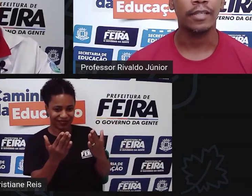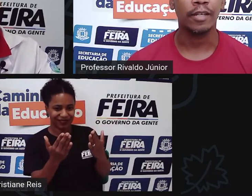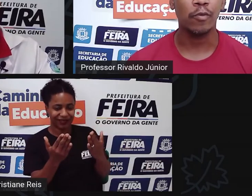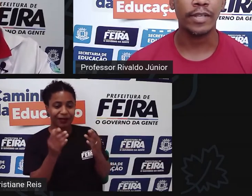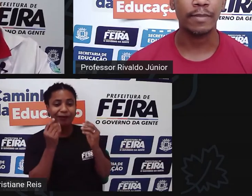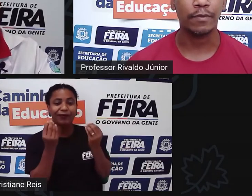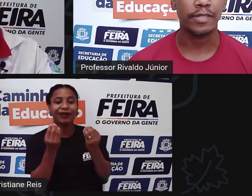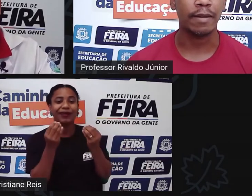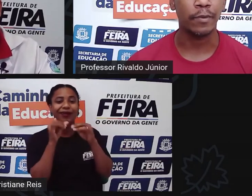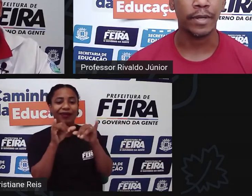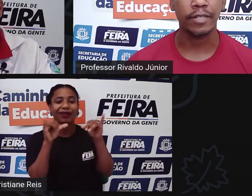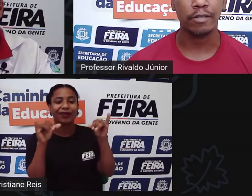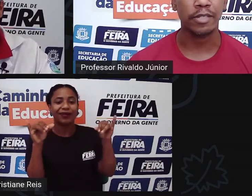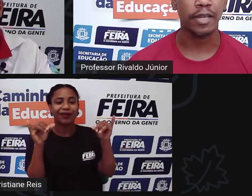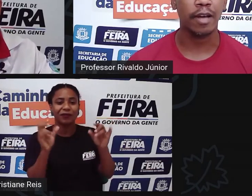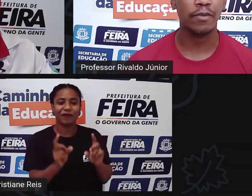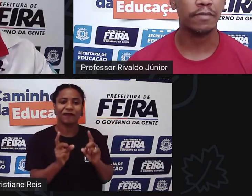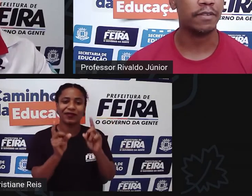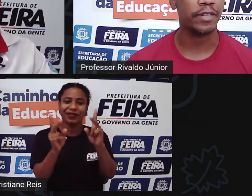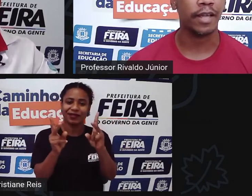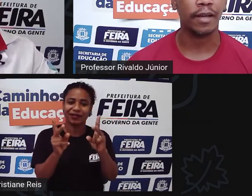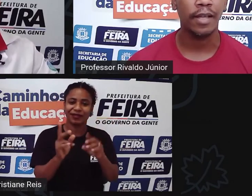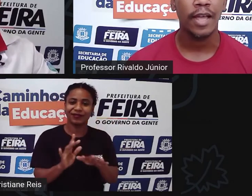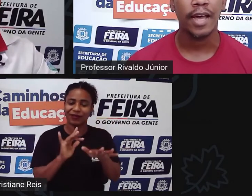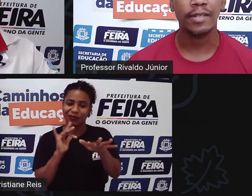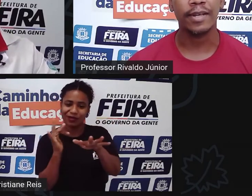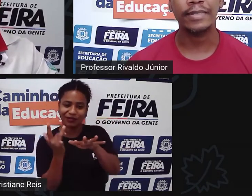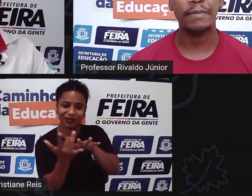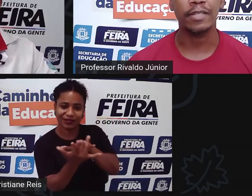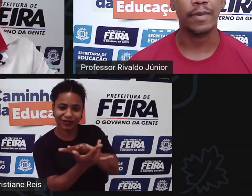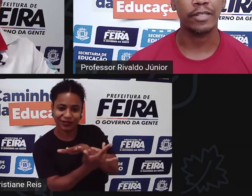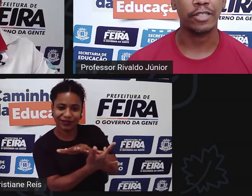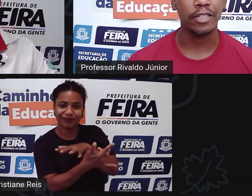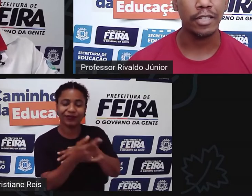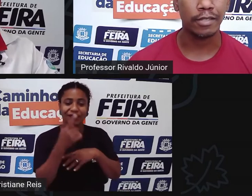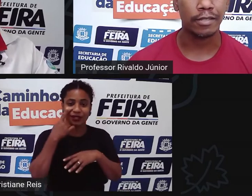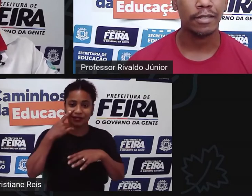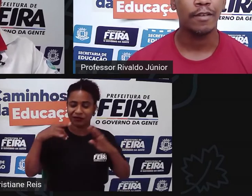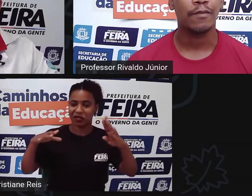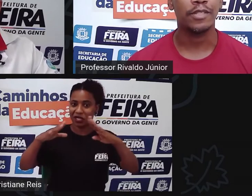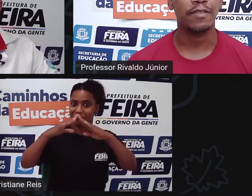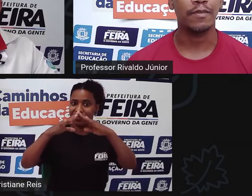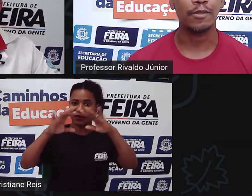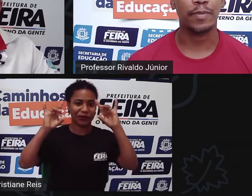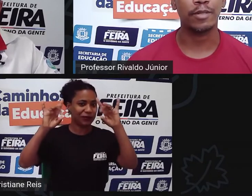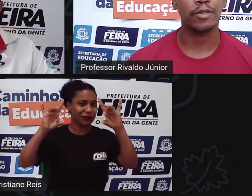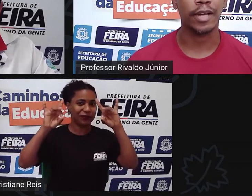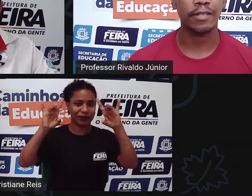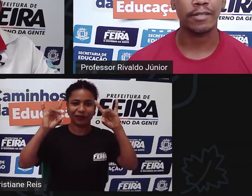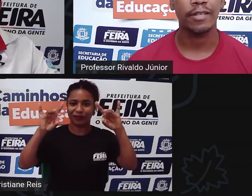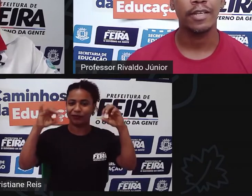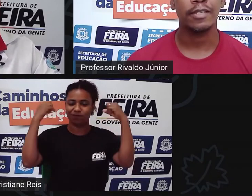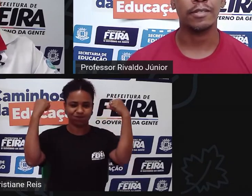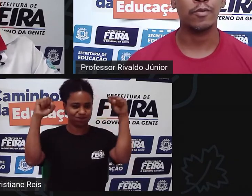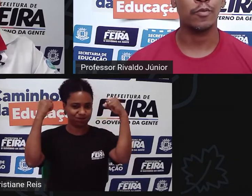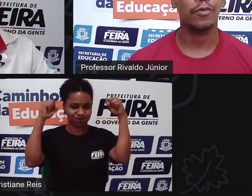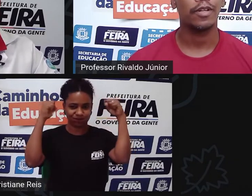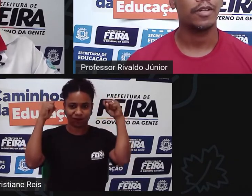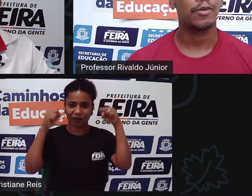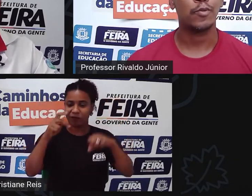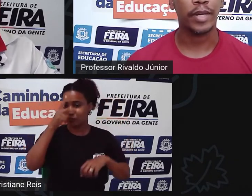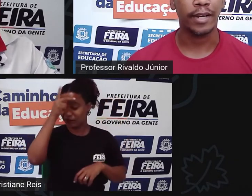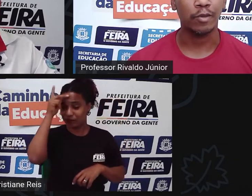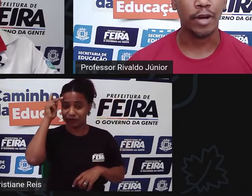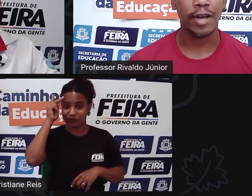então um exemplo você abre uma rede social você vai ver lá as academias mais chiques você vai ver os personagens que são